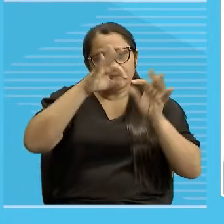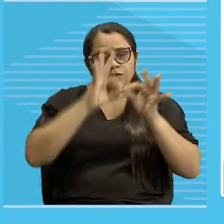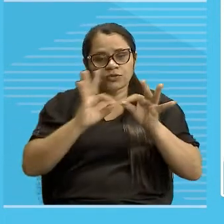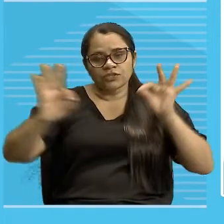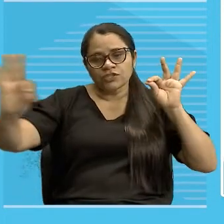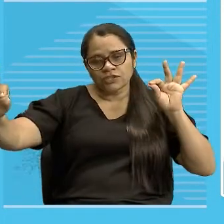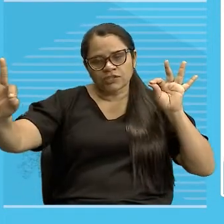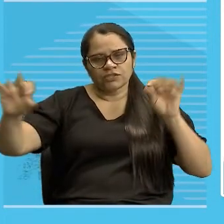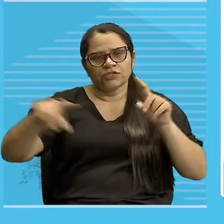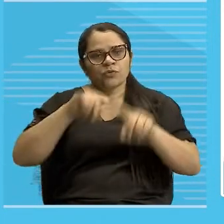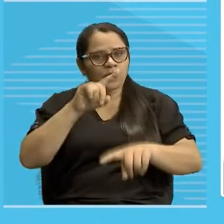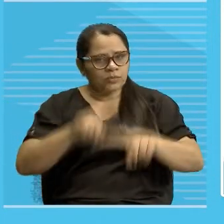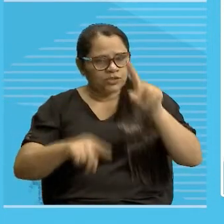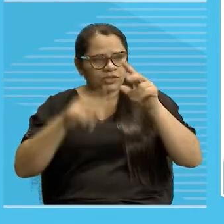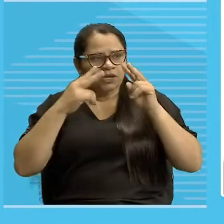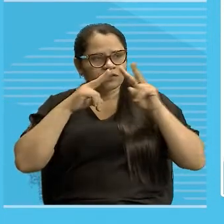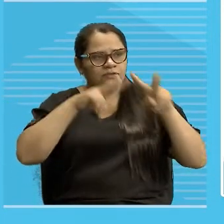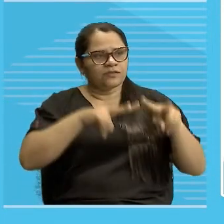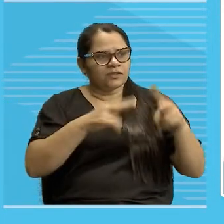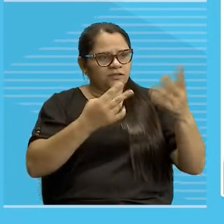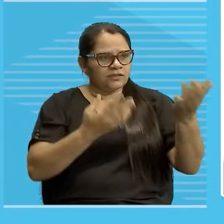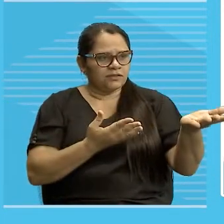tá? Mais receptor.